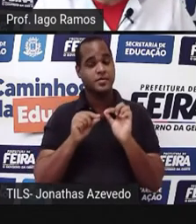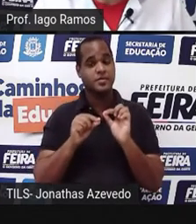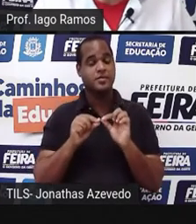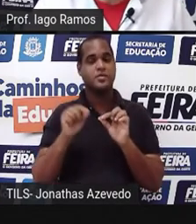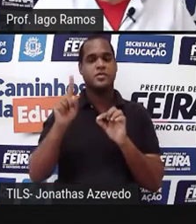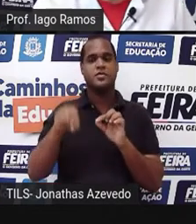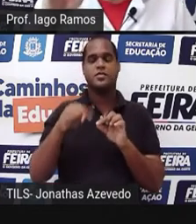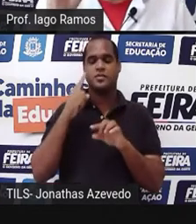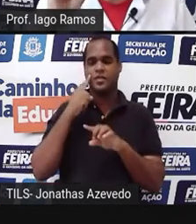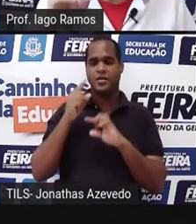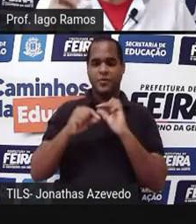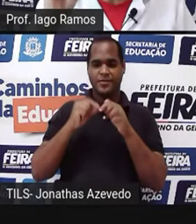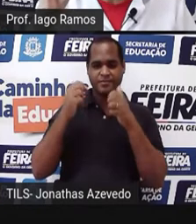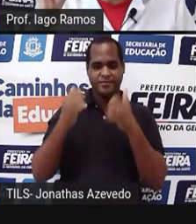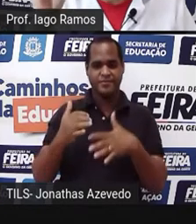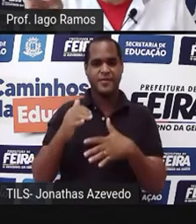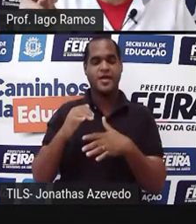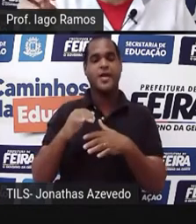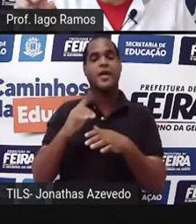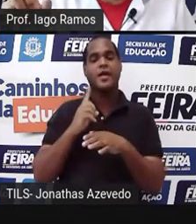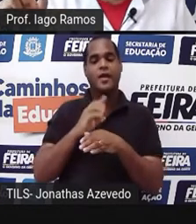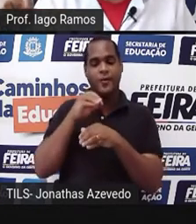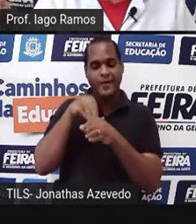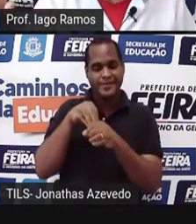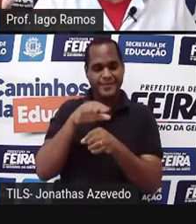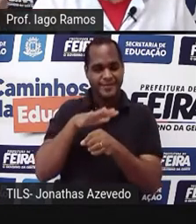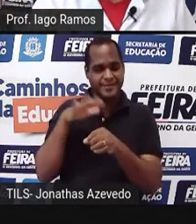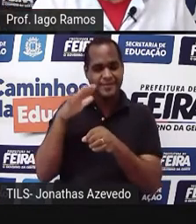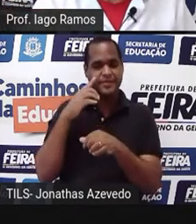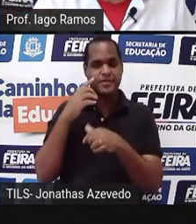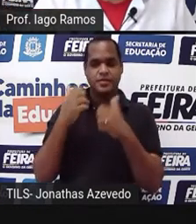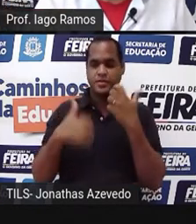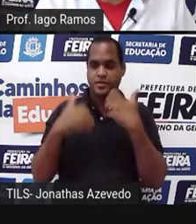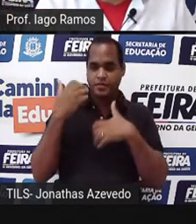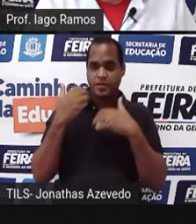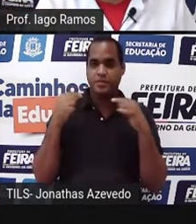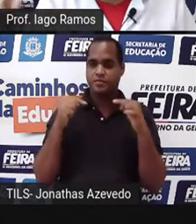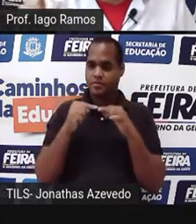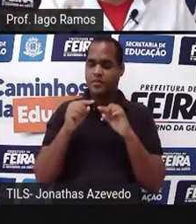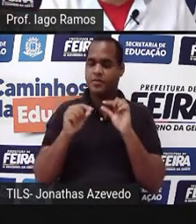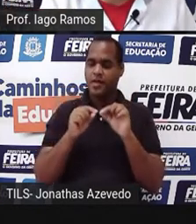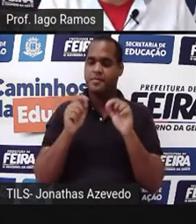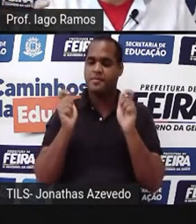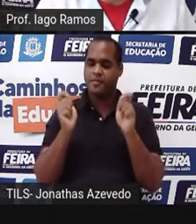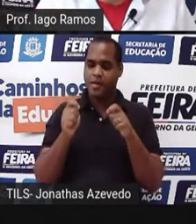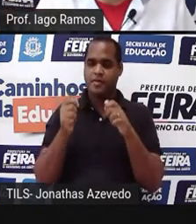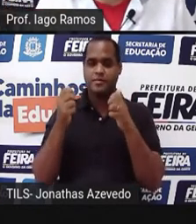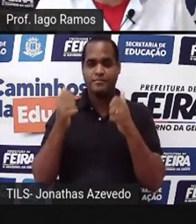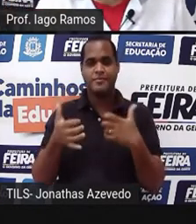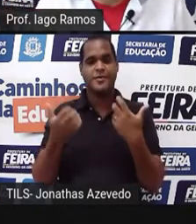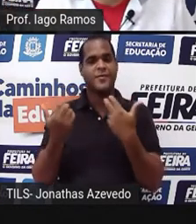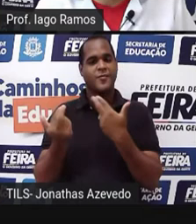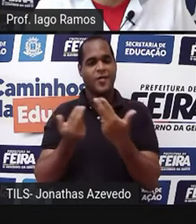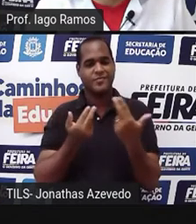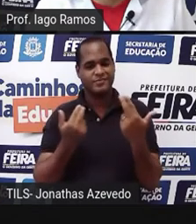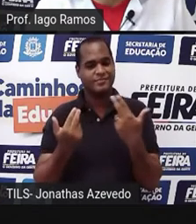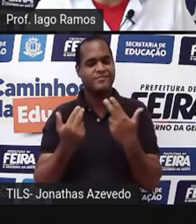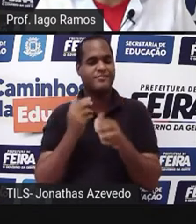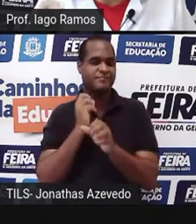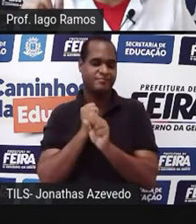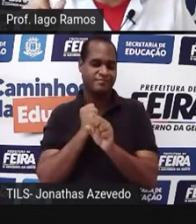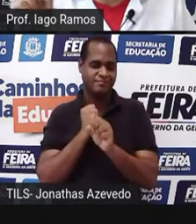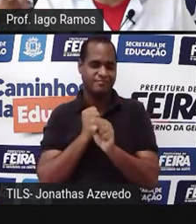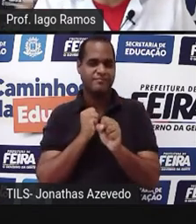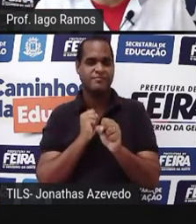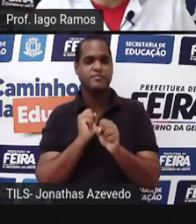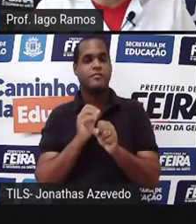critério é que os ângulos internos correspondentes precisam ter a mesma medida. E